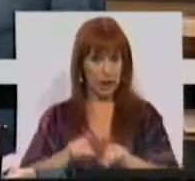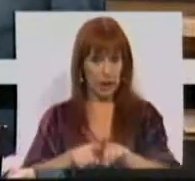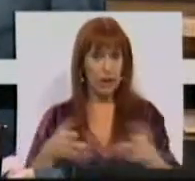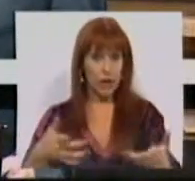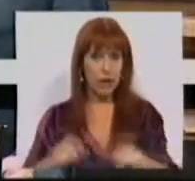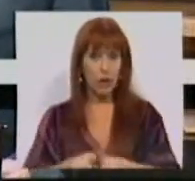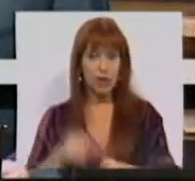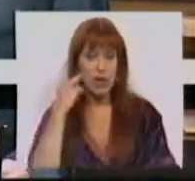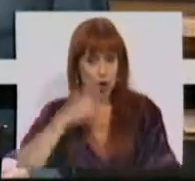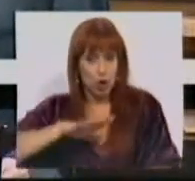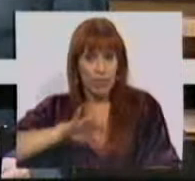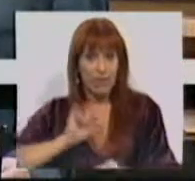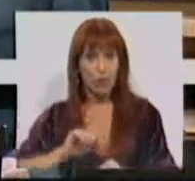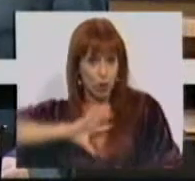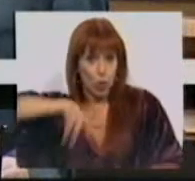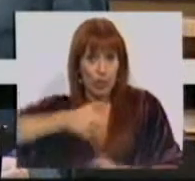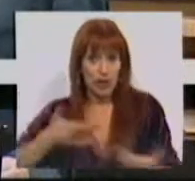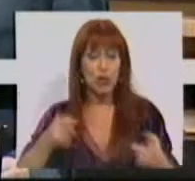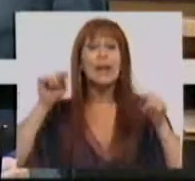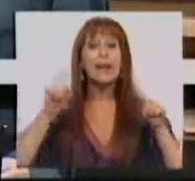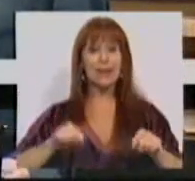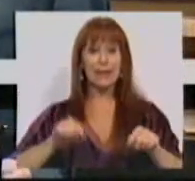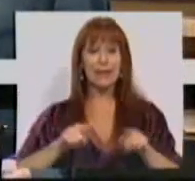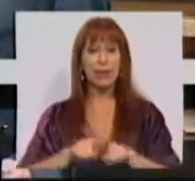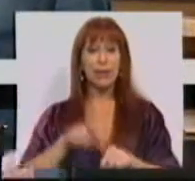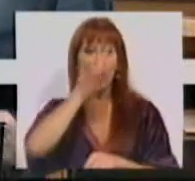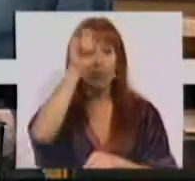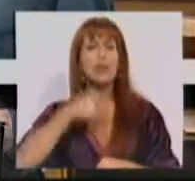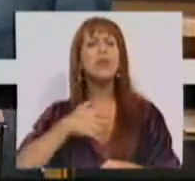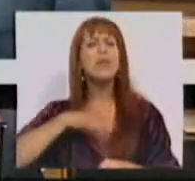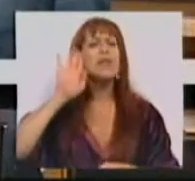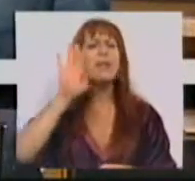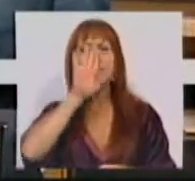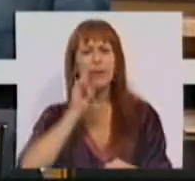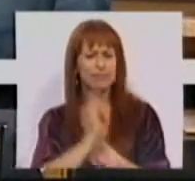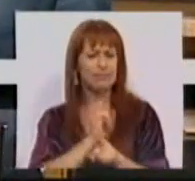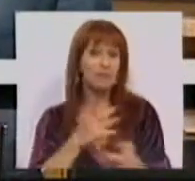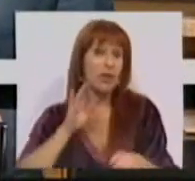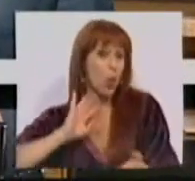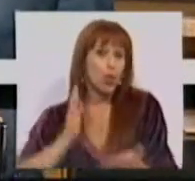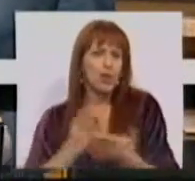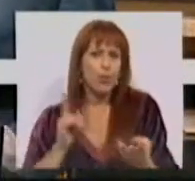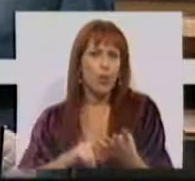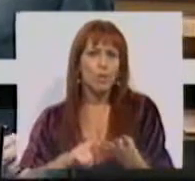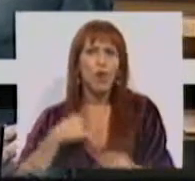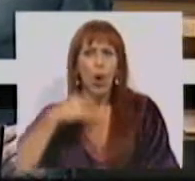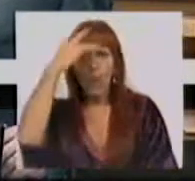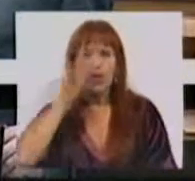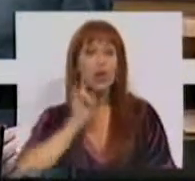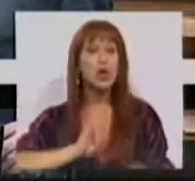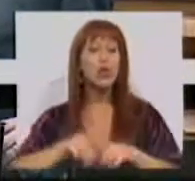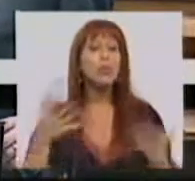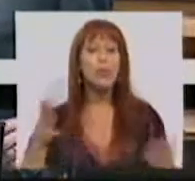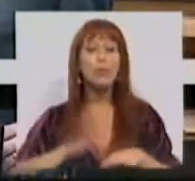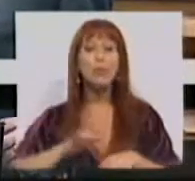a sobrevivência do planeta. E neste questão gostaria de saber também e por último a opinião da senhora